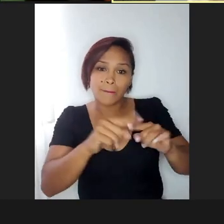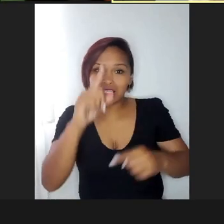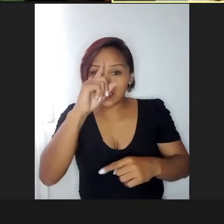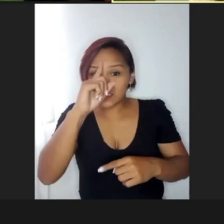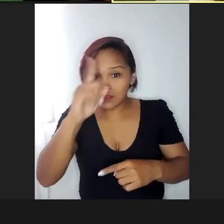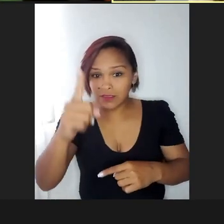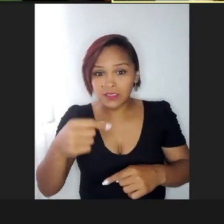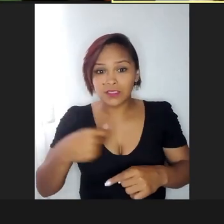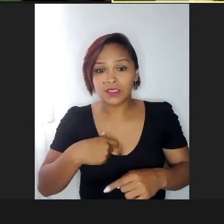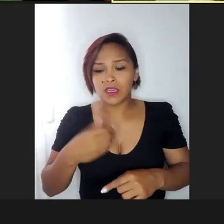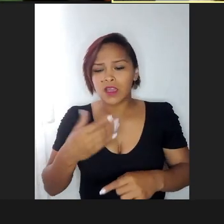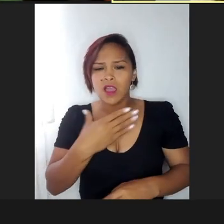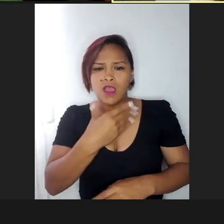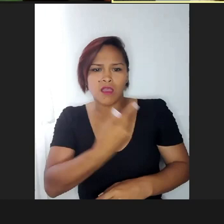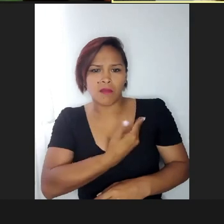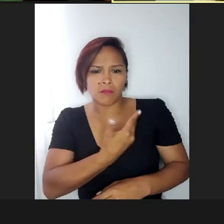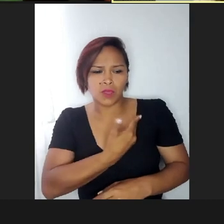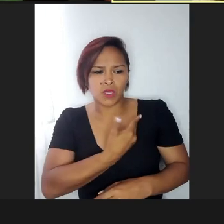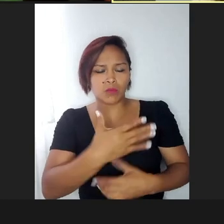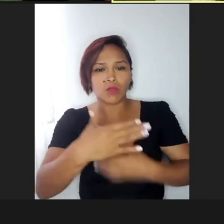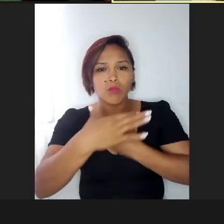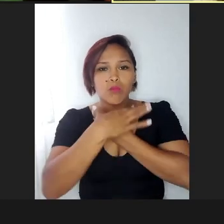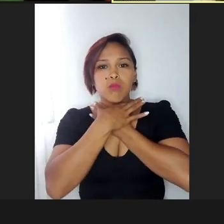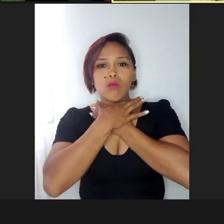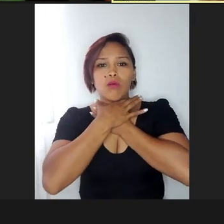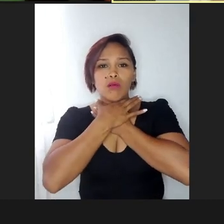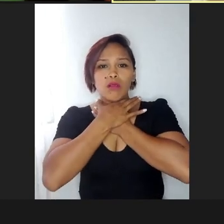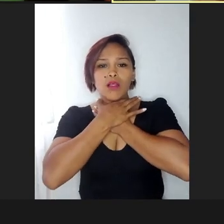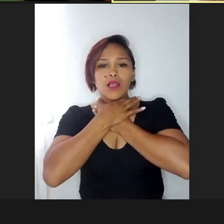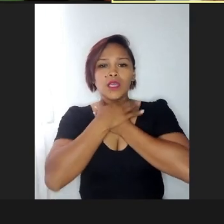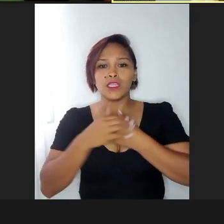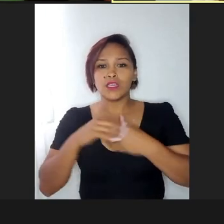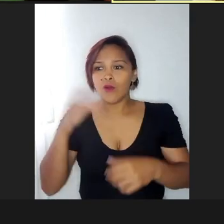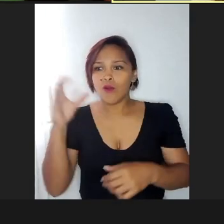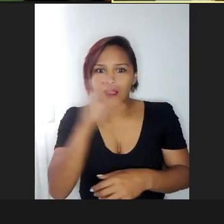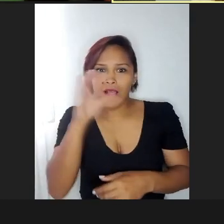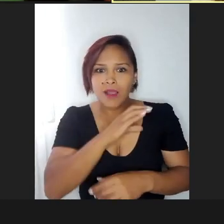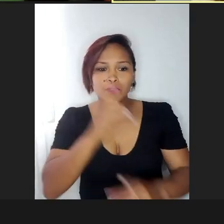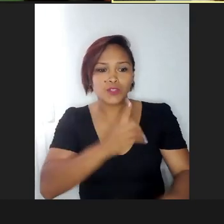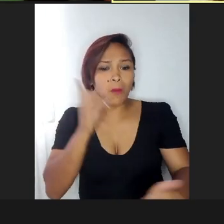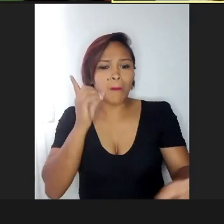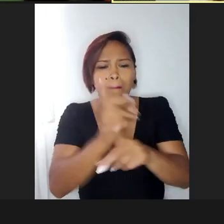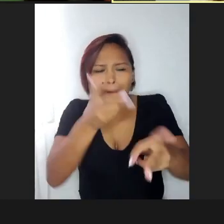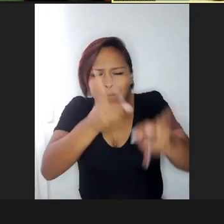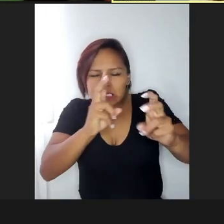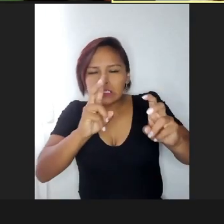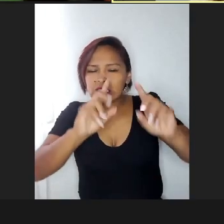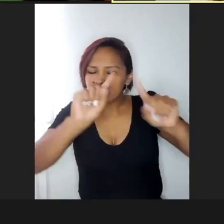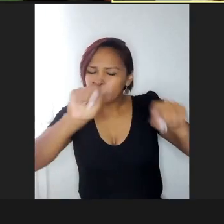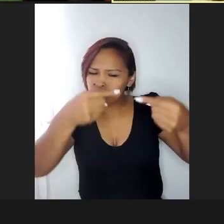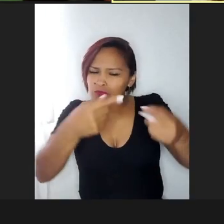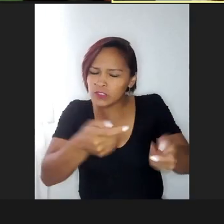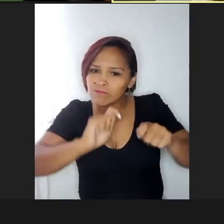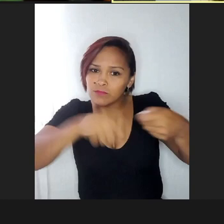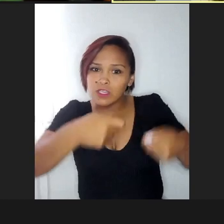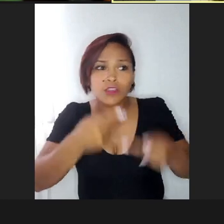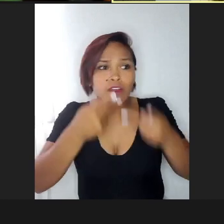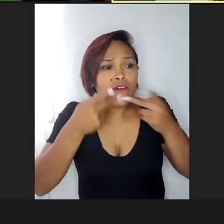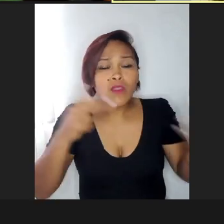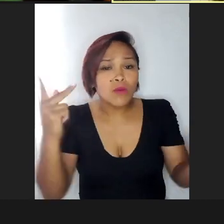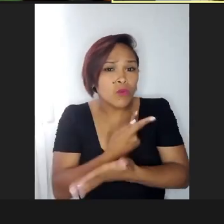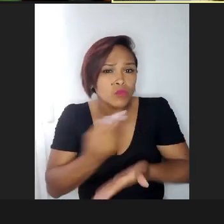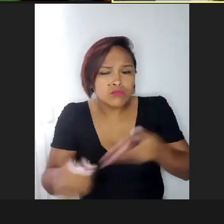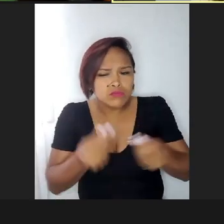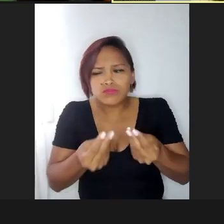amiguinho começou a enforcar o João, e eu corri, né, porque eu vi que o João estava conseguindo se defender, e na hora eu falei, o que que houve, o que está